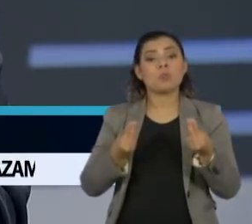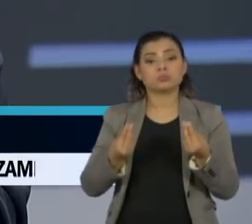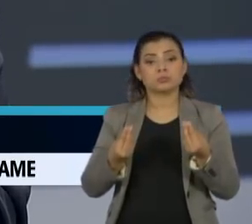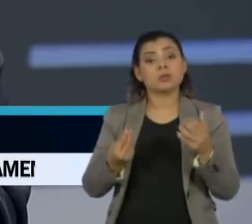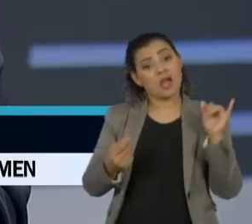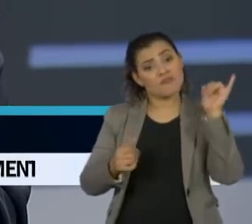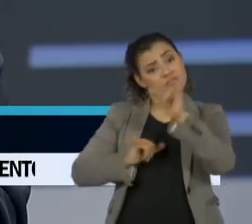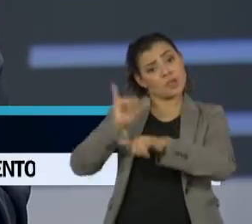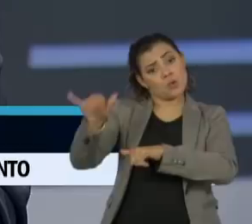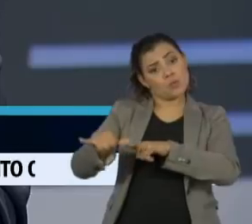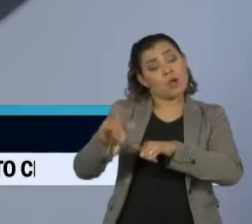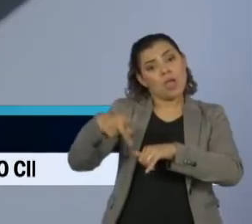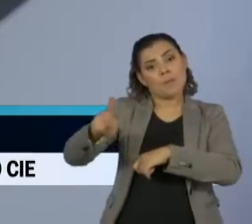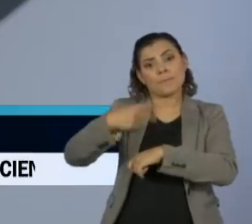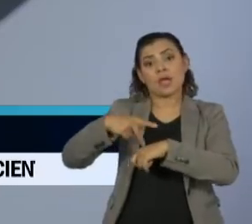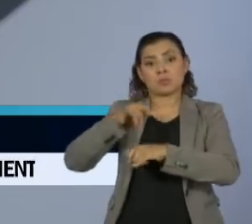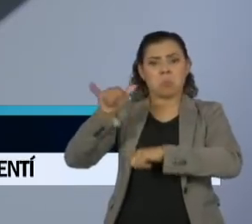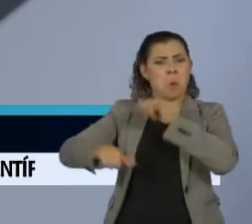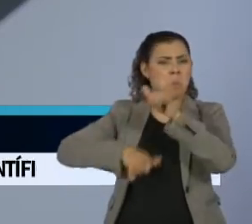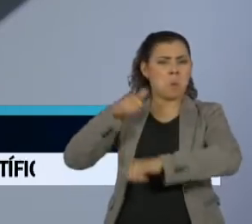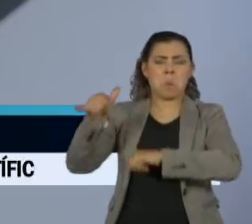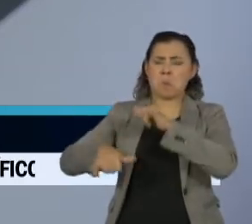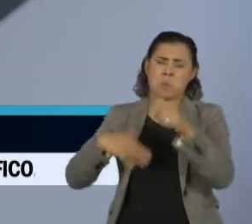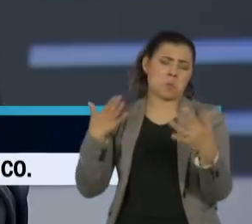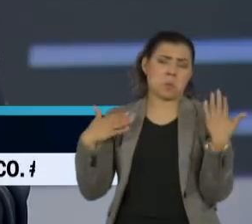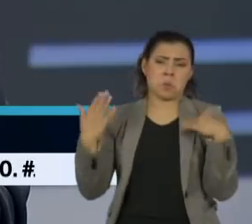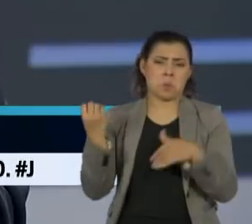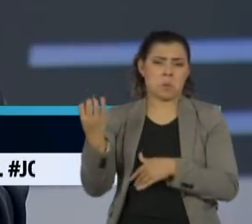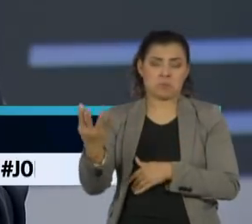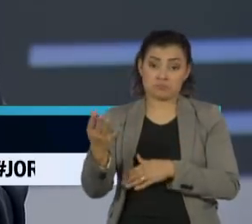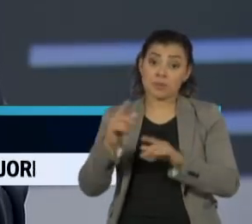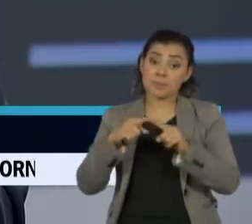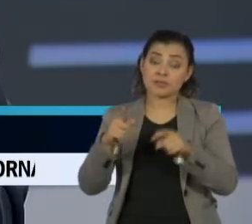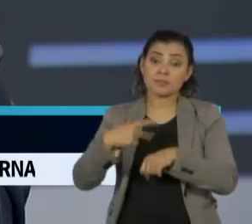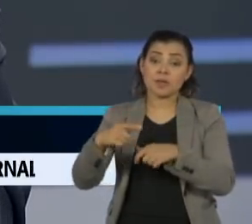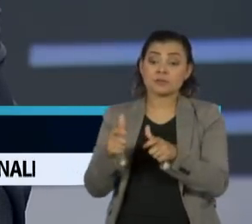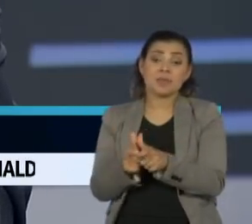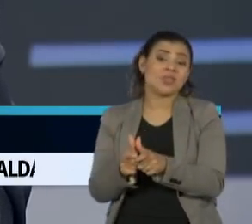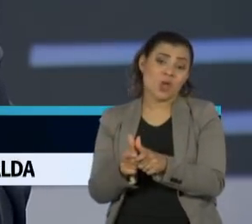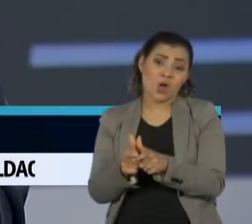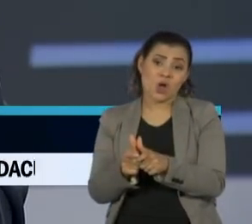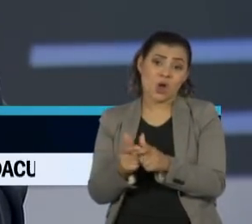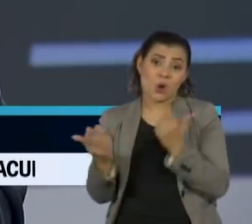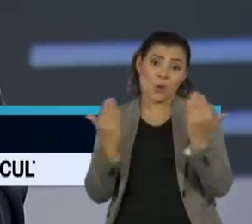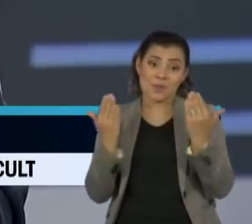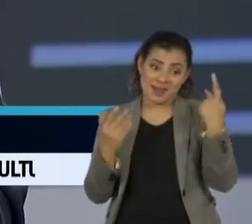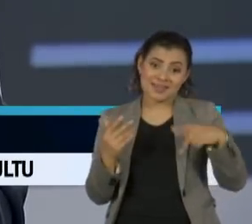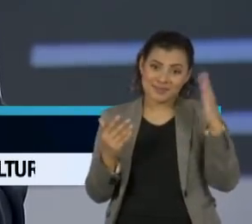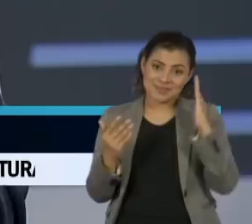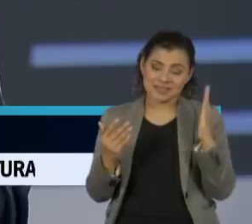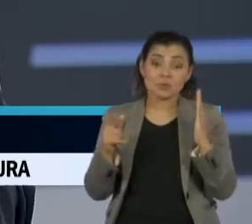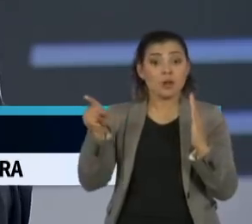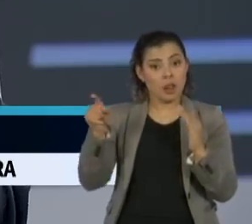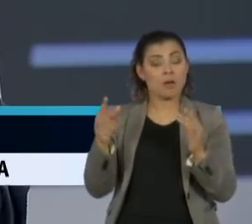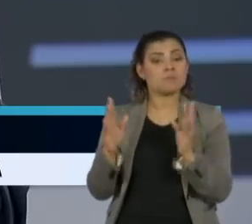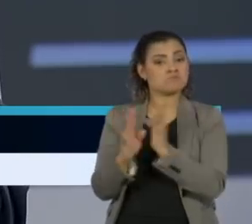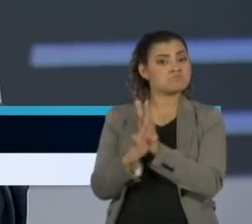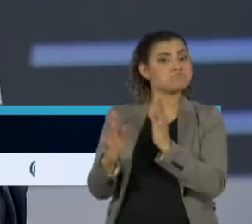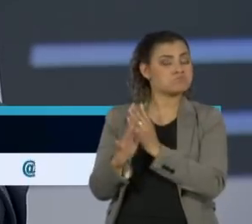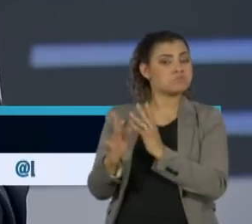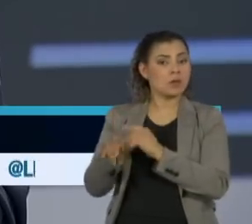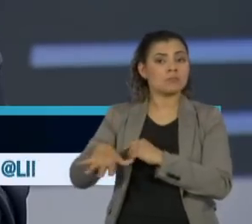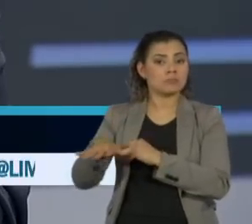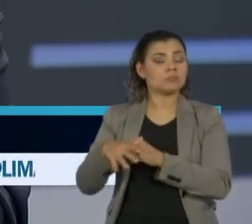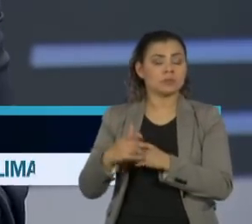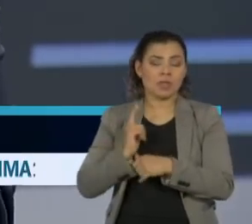acaso que são países com grande fluxo turístico. E são países menores, com uma população muito urbanizada e muito densamente